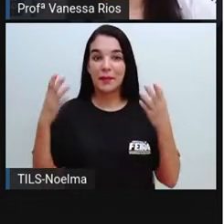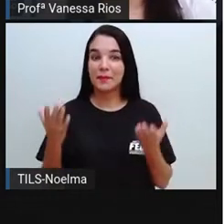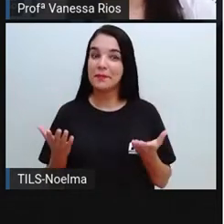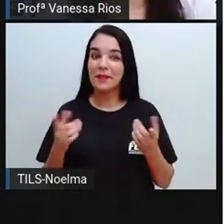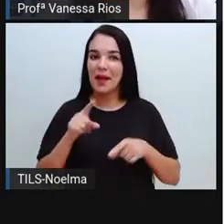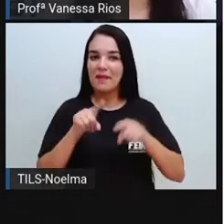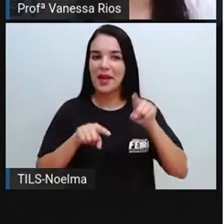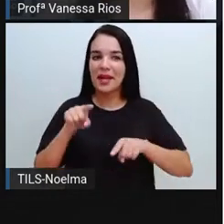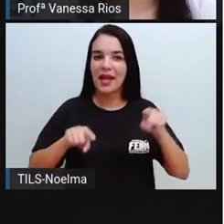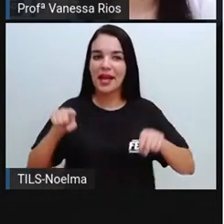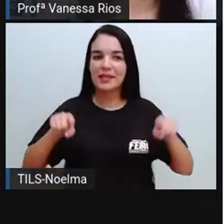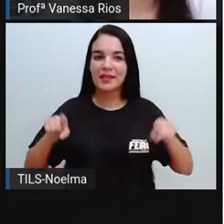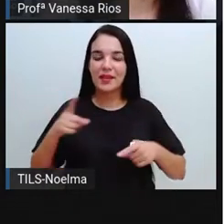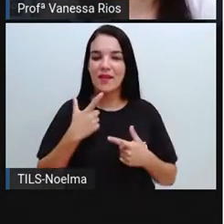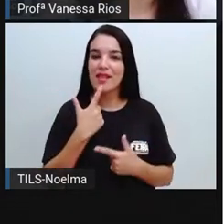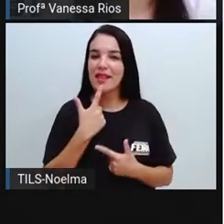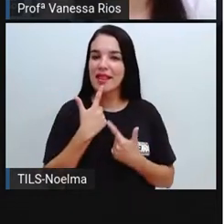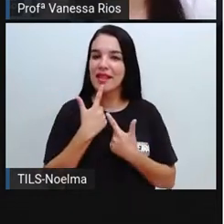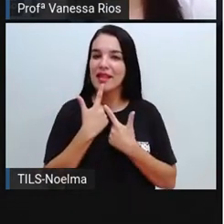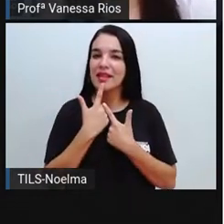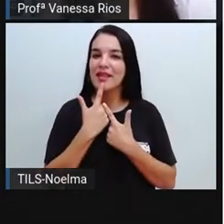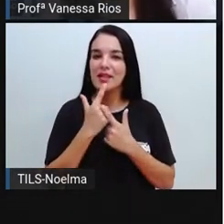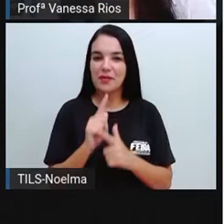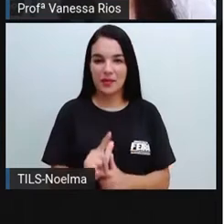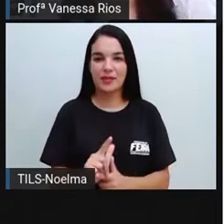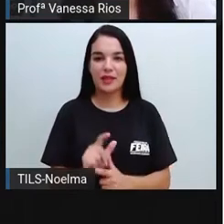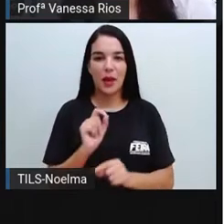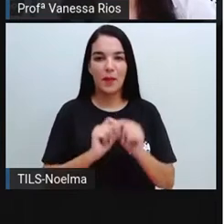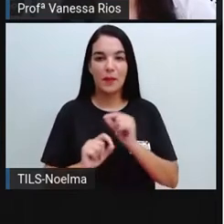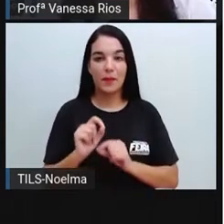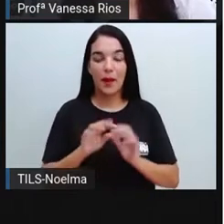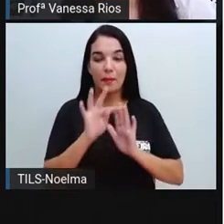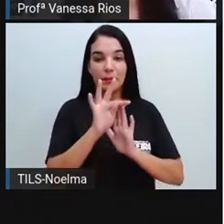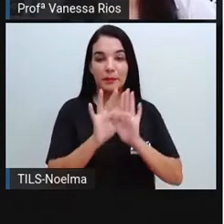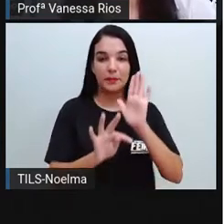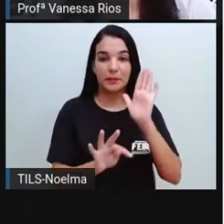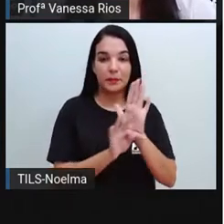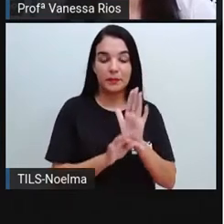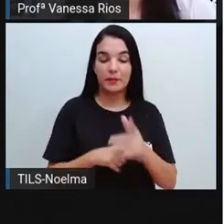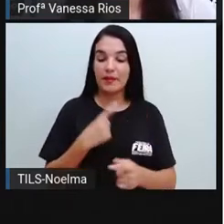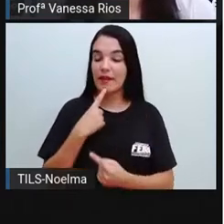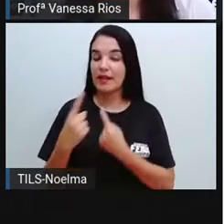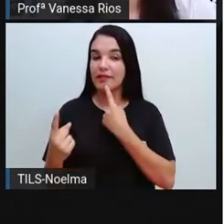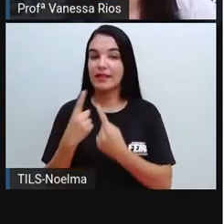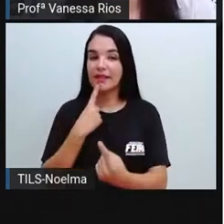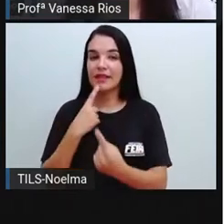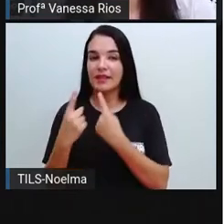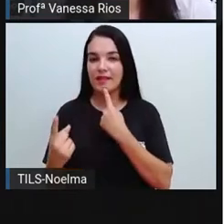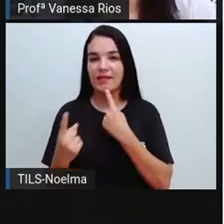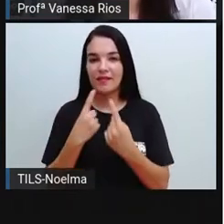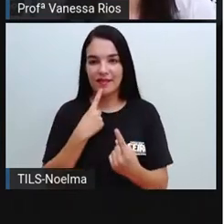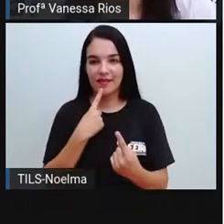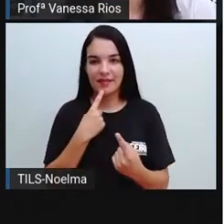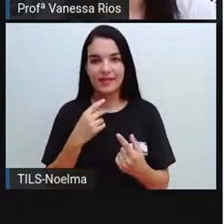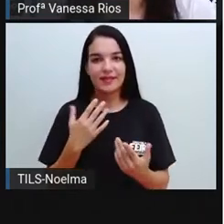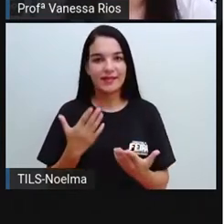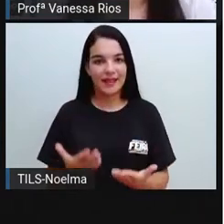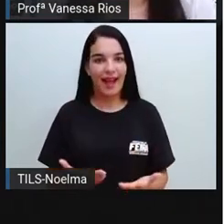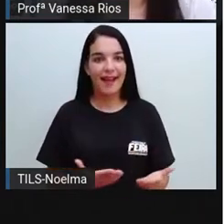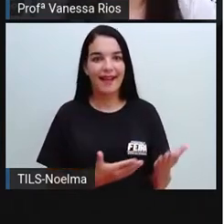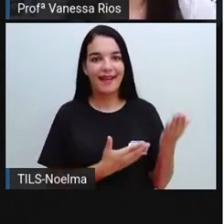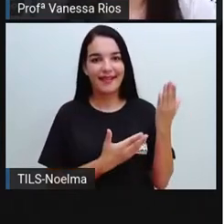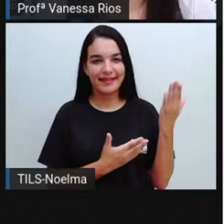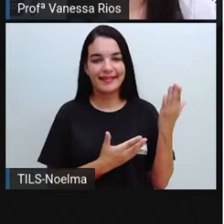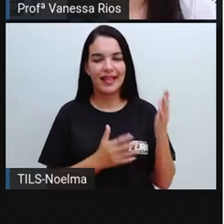variação linguística, produção textual e entrevista. Um tema aí bem grande, não é?